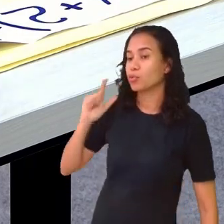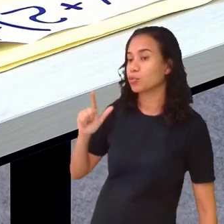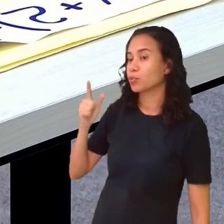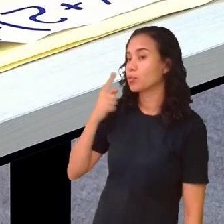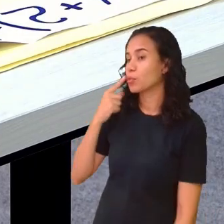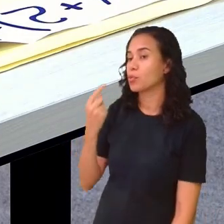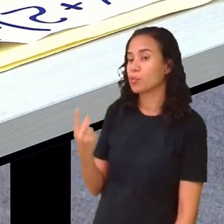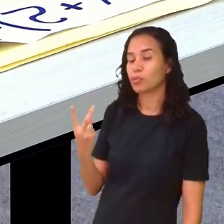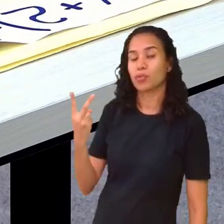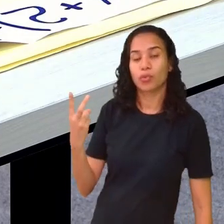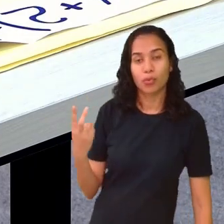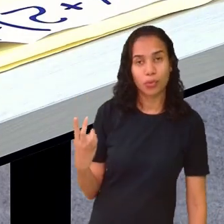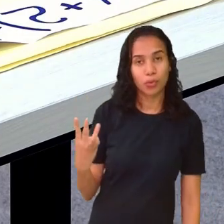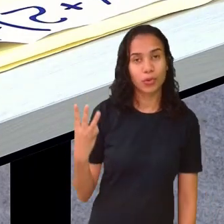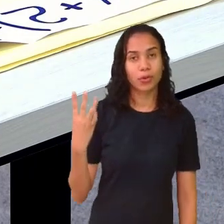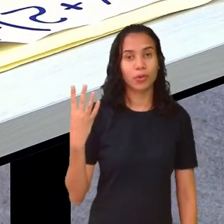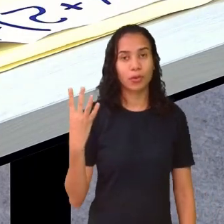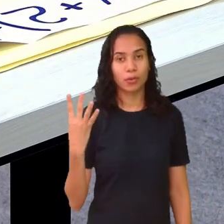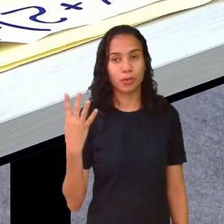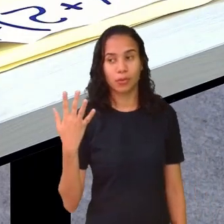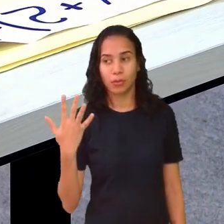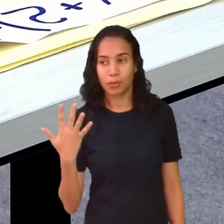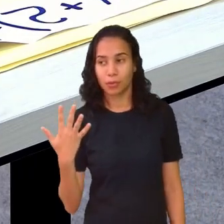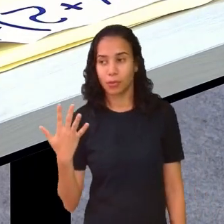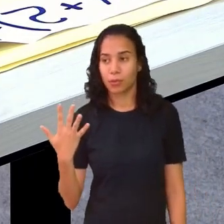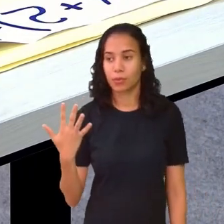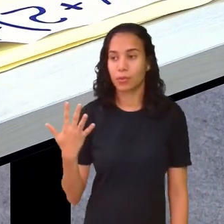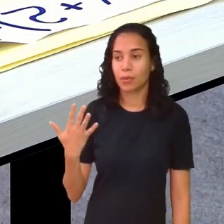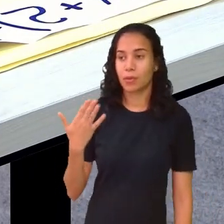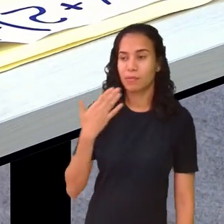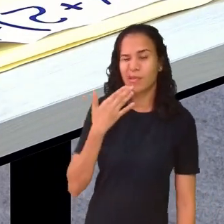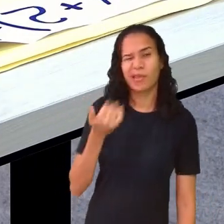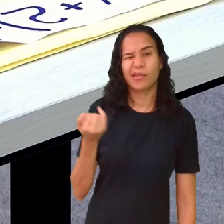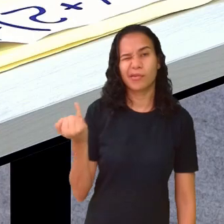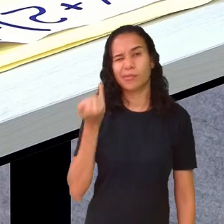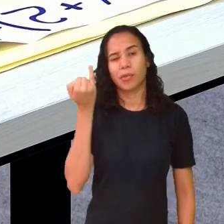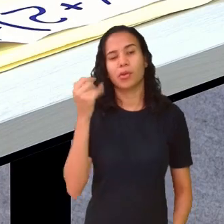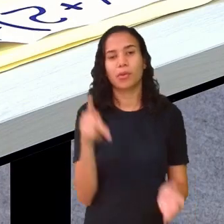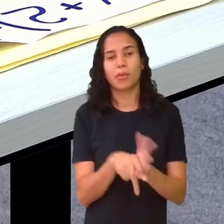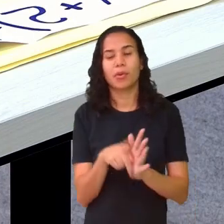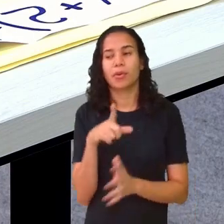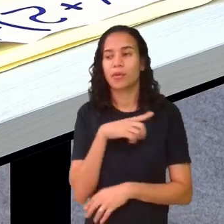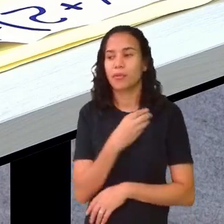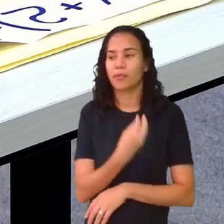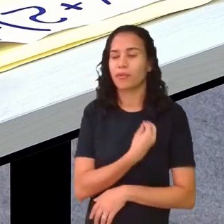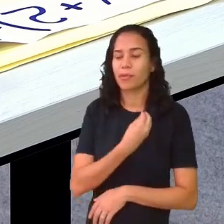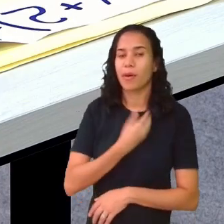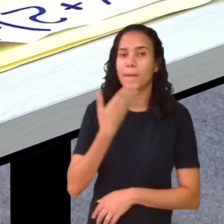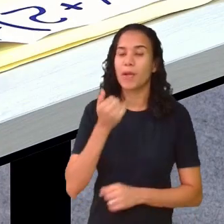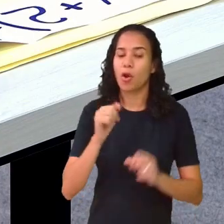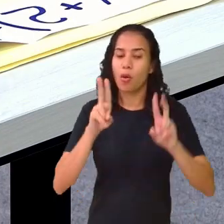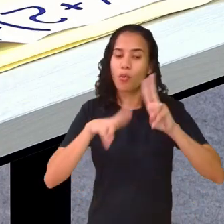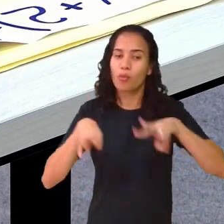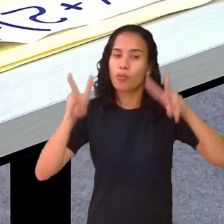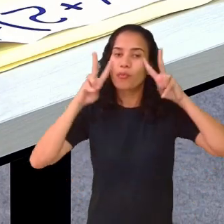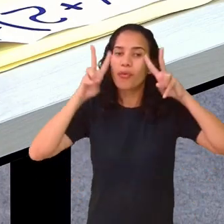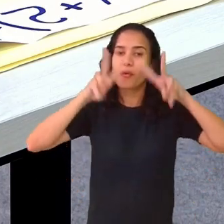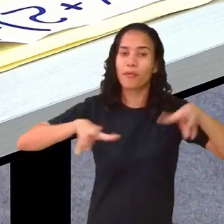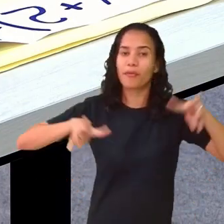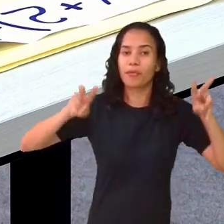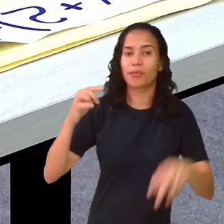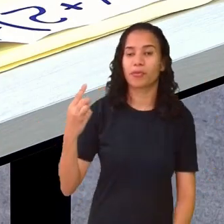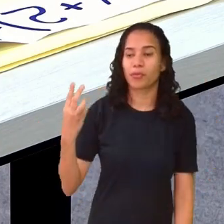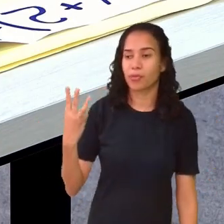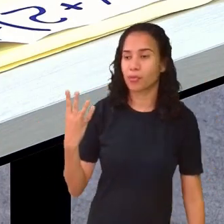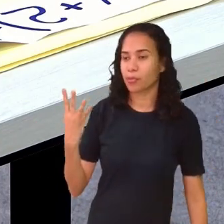e vou colocar aqui. 1, 2, vou colocar assim, tá, gente? Não importa qual do lado. Só para caber. 1, 2,